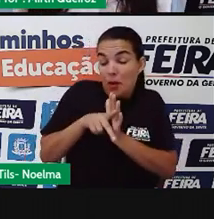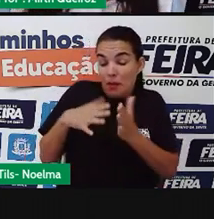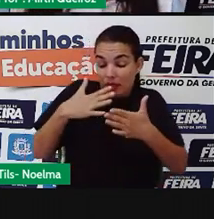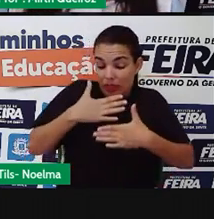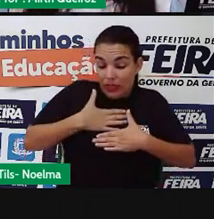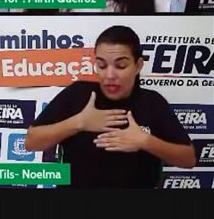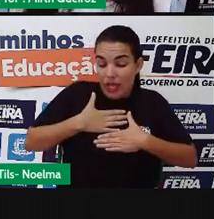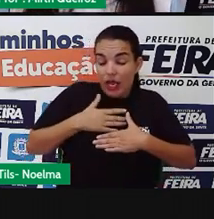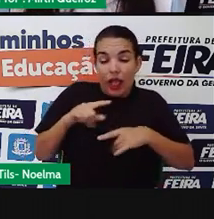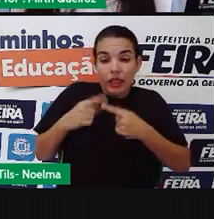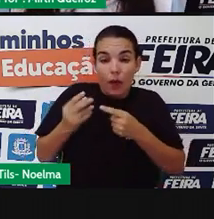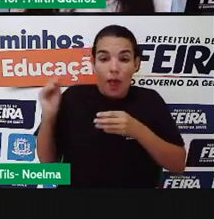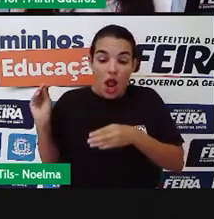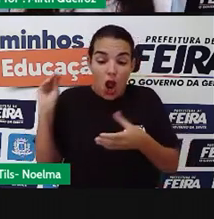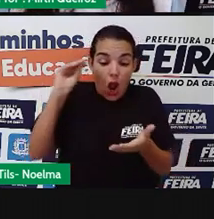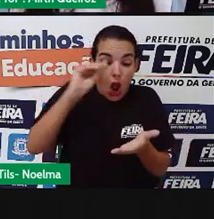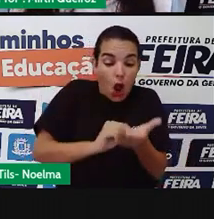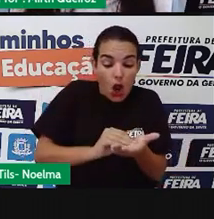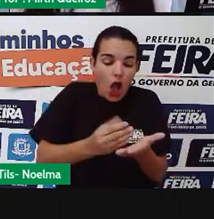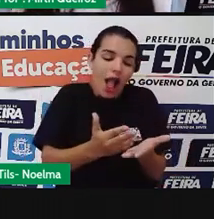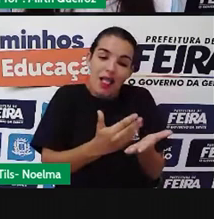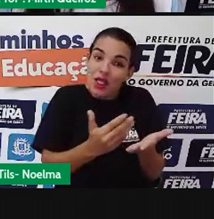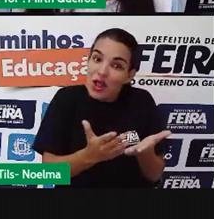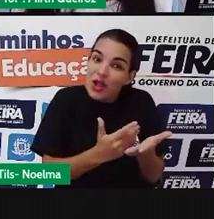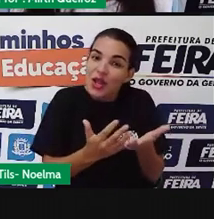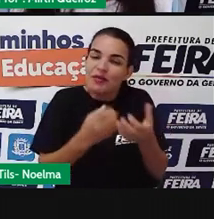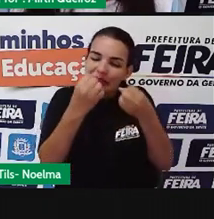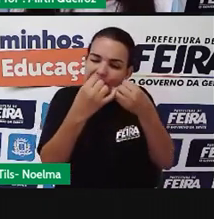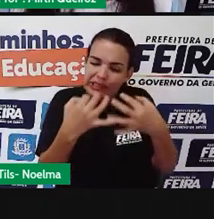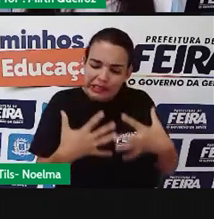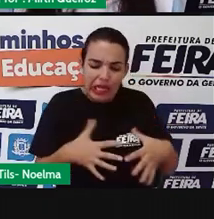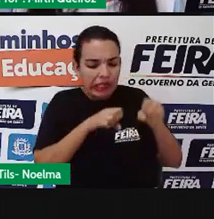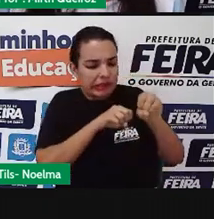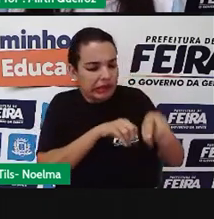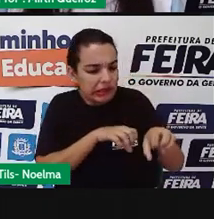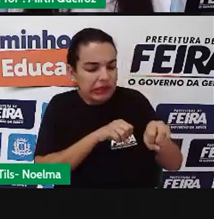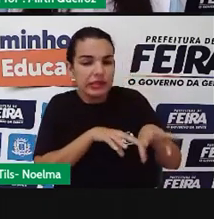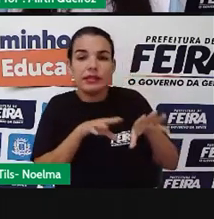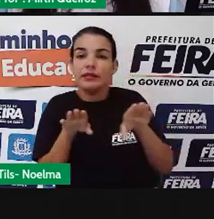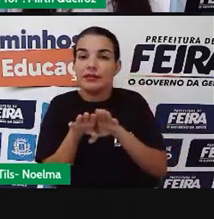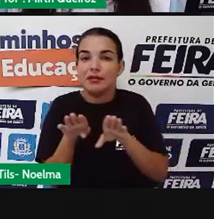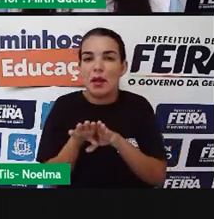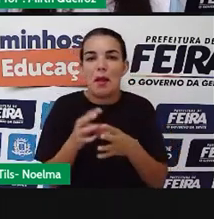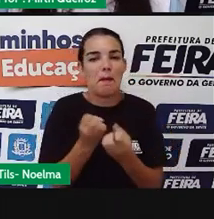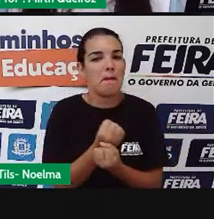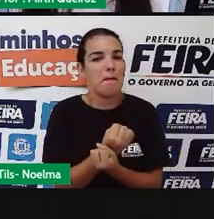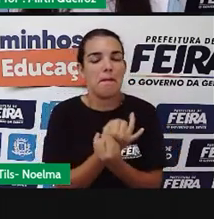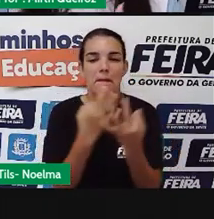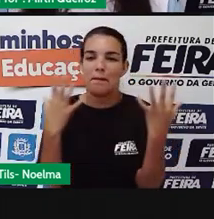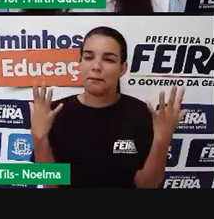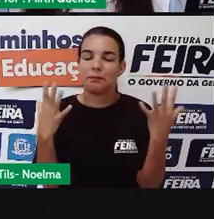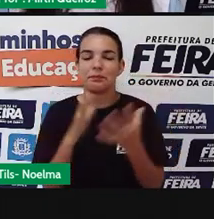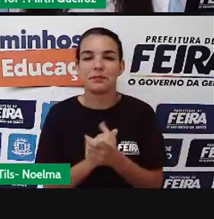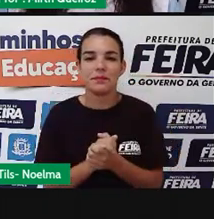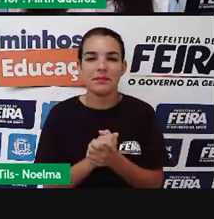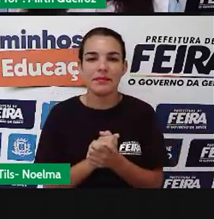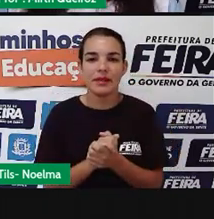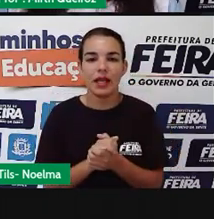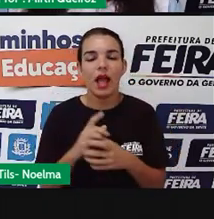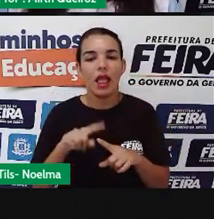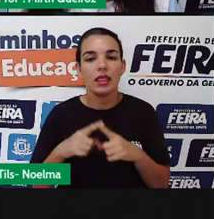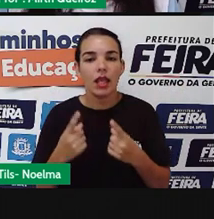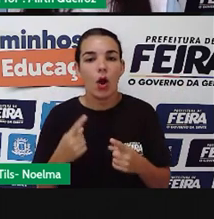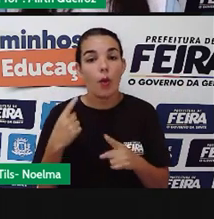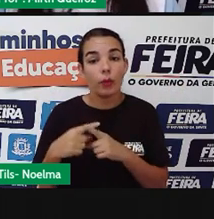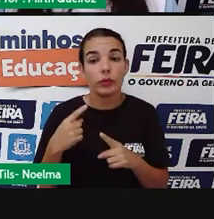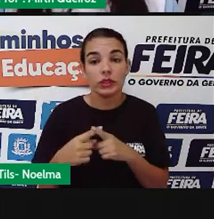a ele, ele coloca ali dentro do livro. E traz inúmeros missões no decorrer aí da história. Então, por